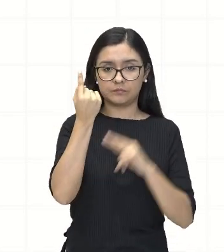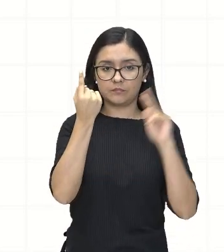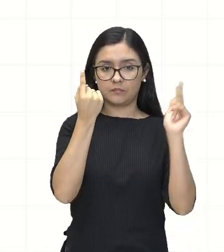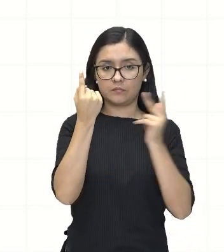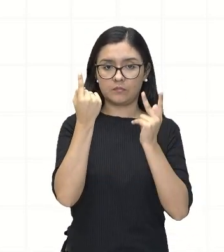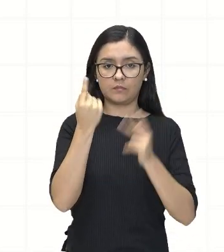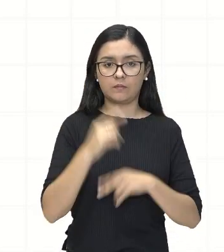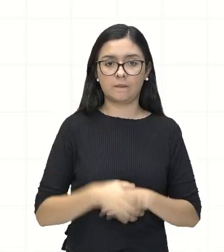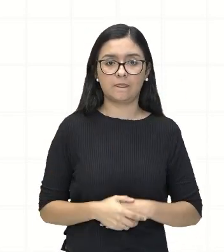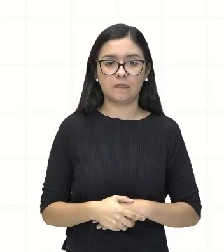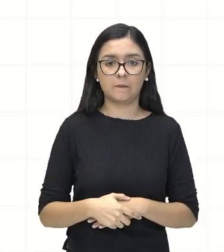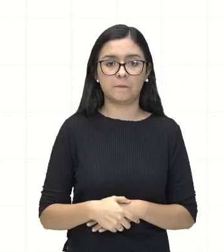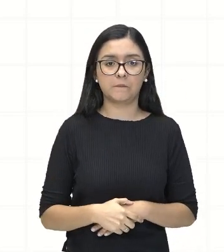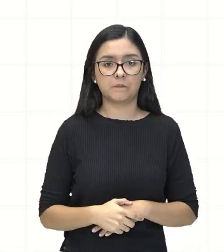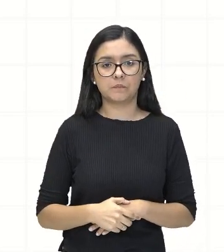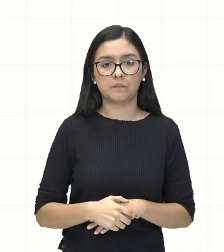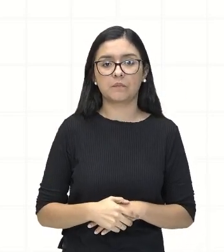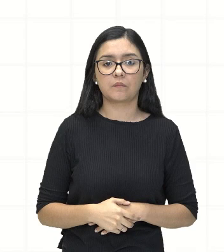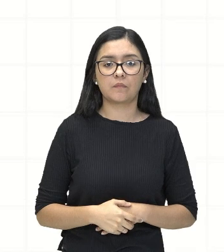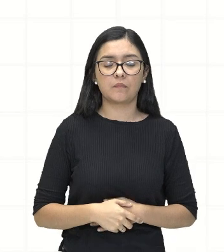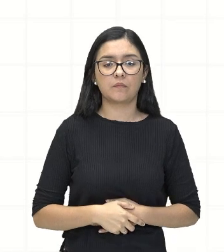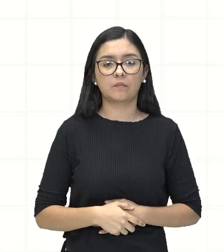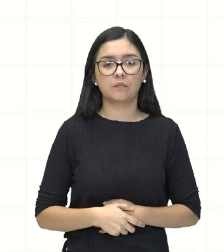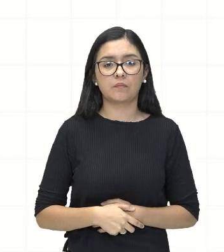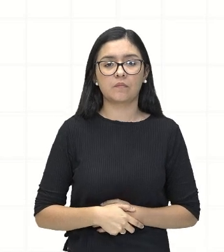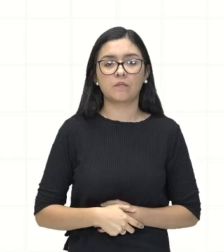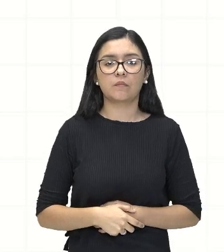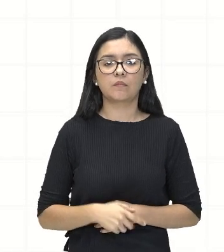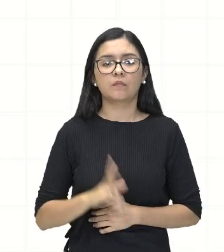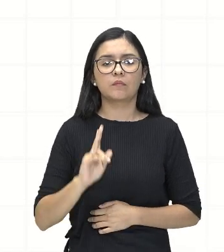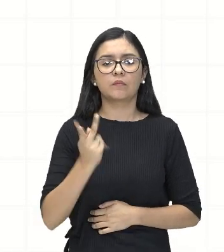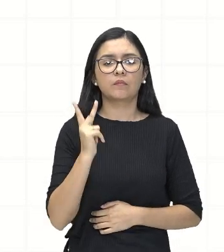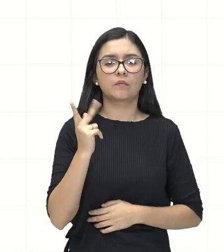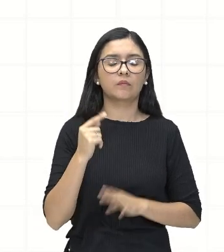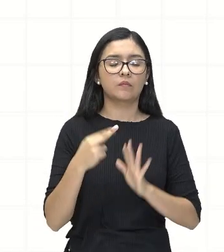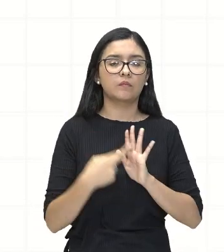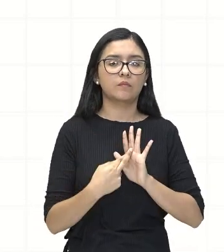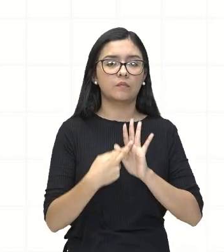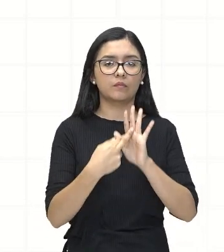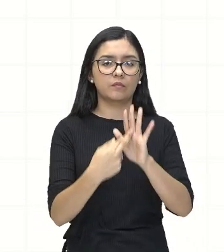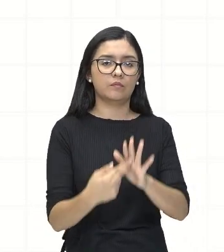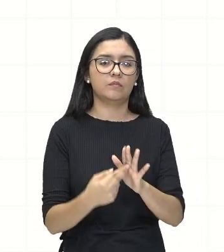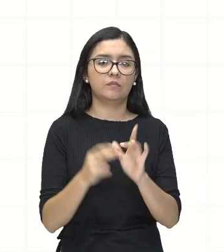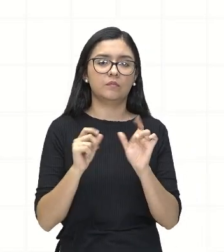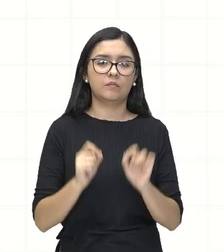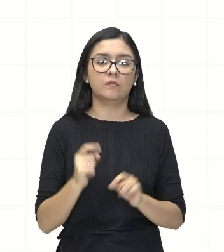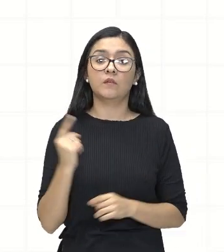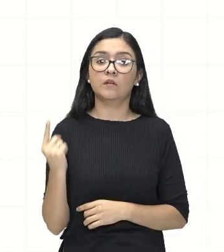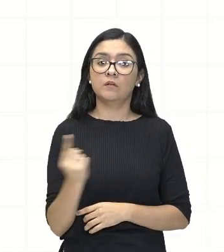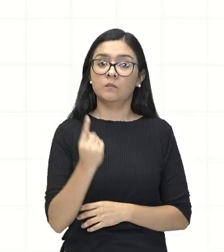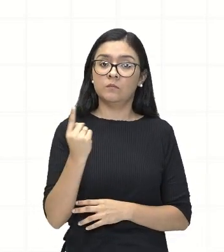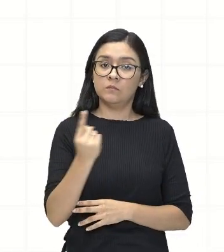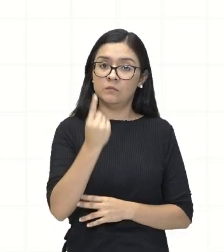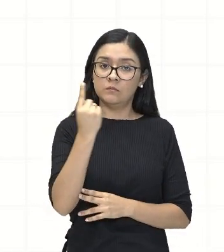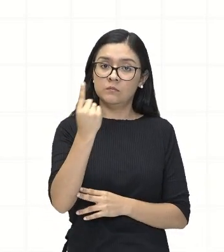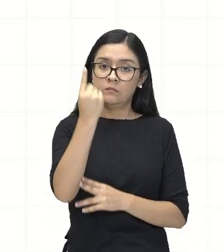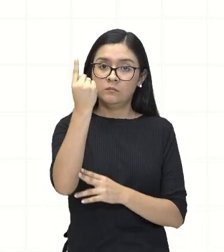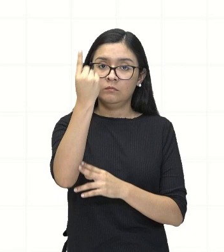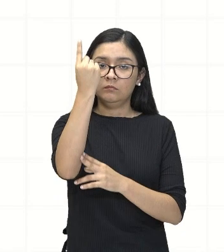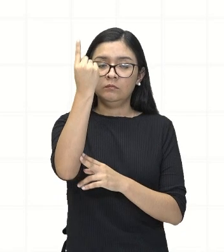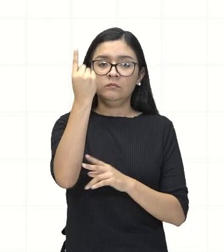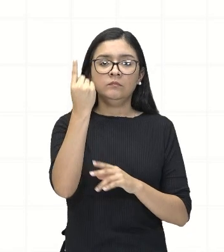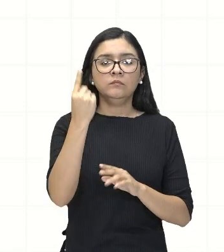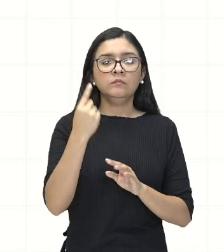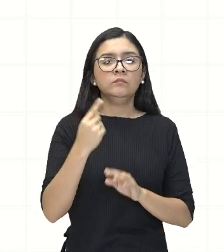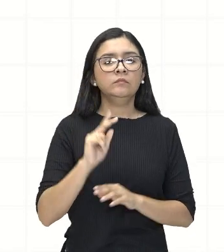Nós... Na leitura aqui, nós já vimos que o H está representando a altura, tá? Do